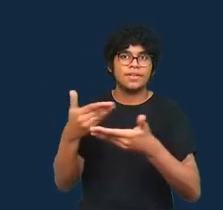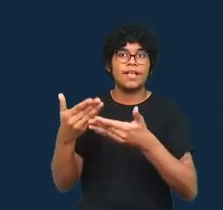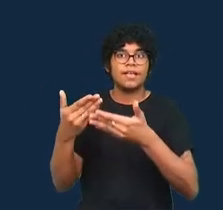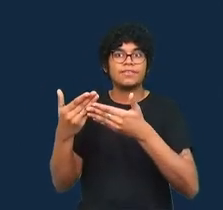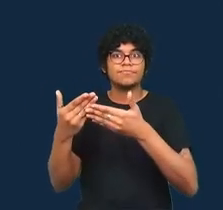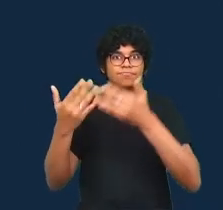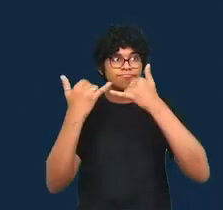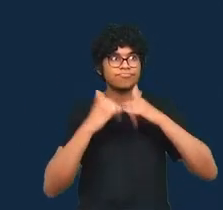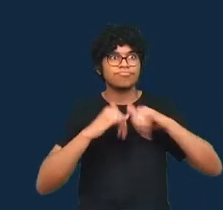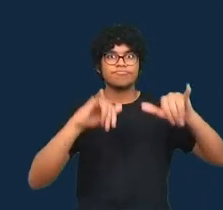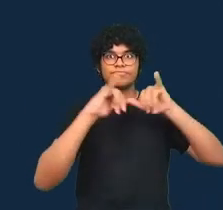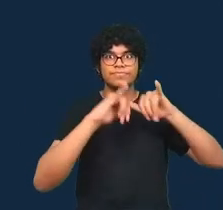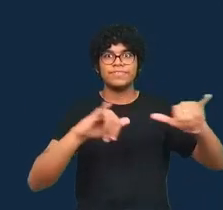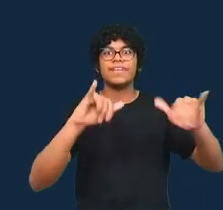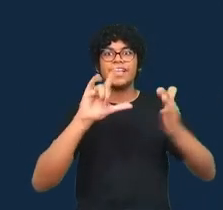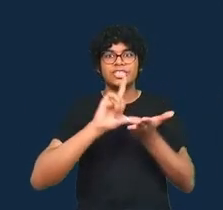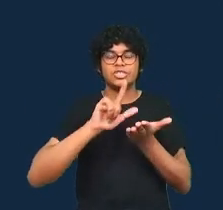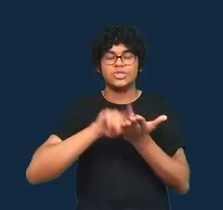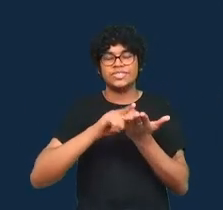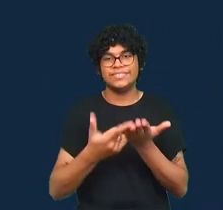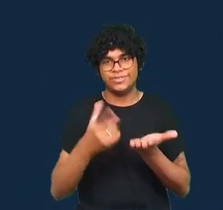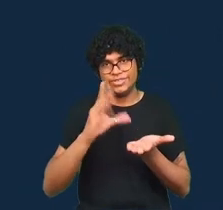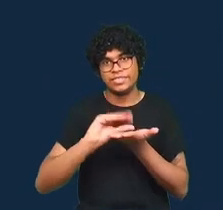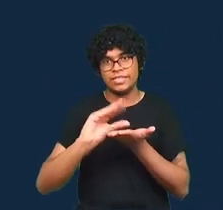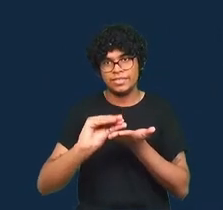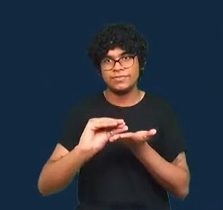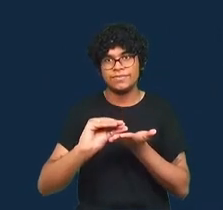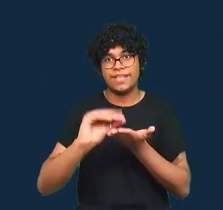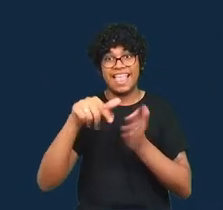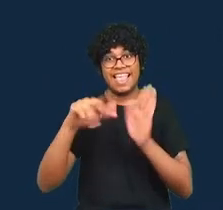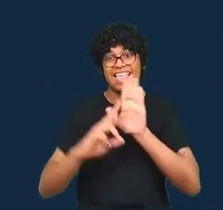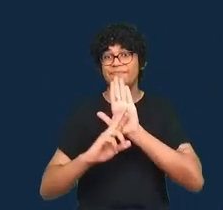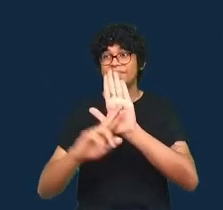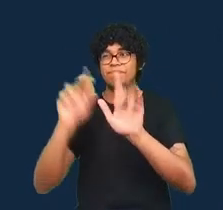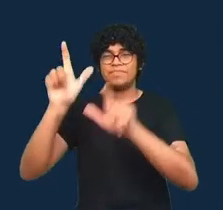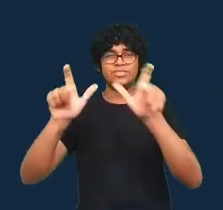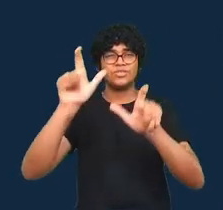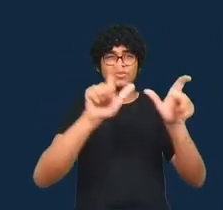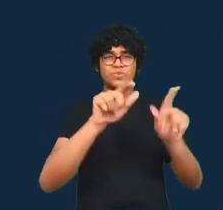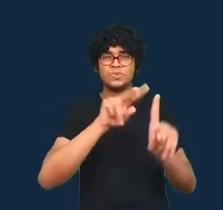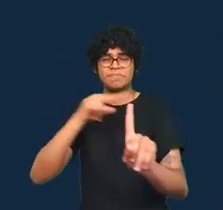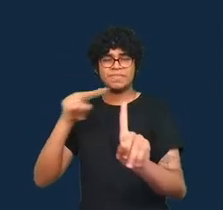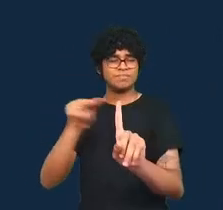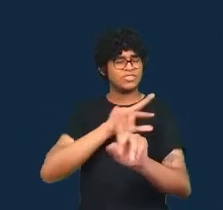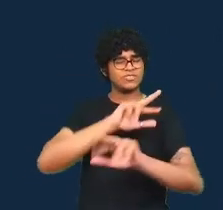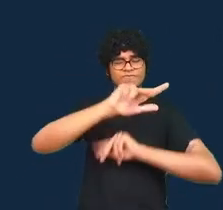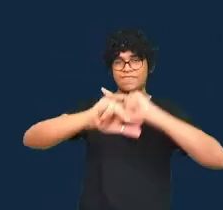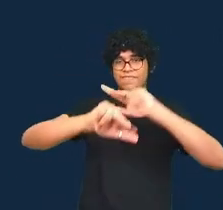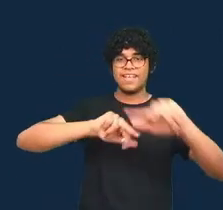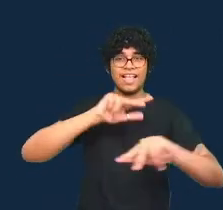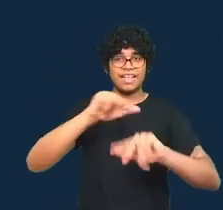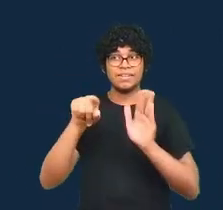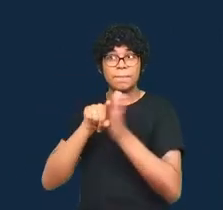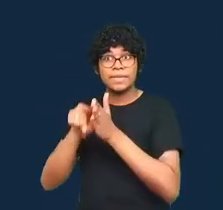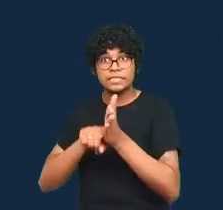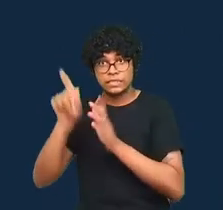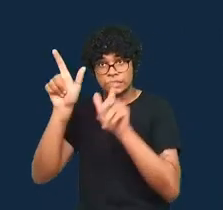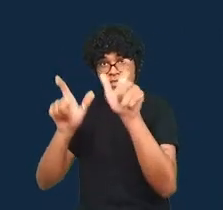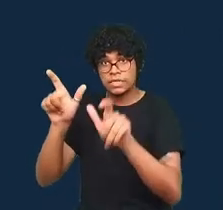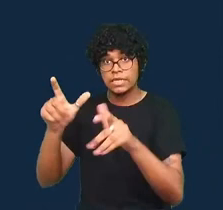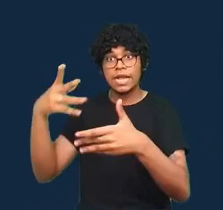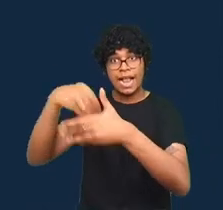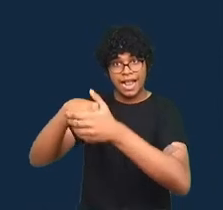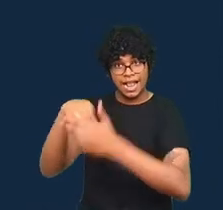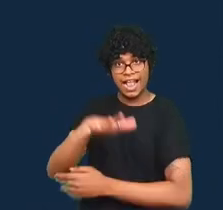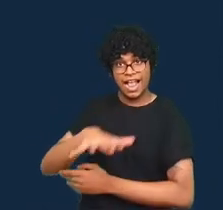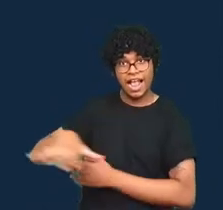dados. Ele representa várias vozes e perspectivas, tanto de pesquisadores de jornalismo de dados, como